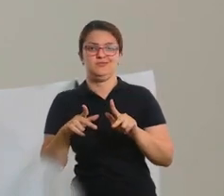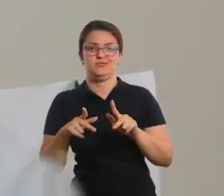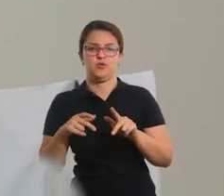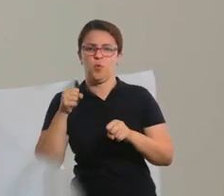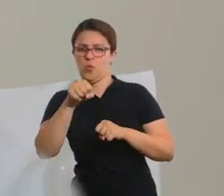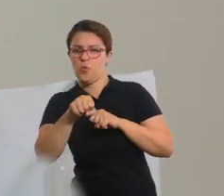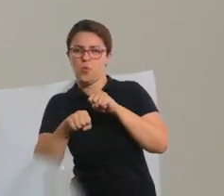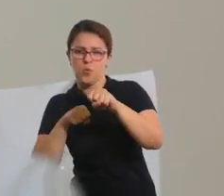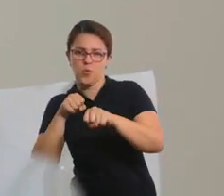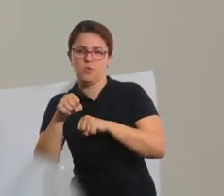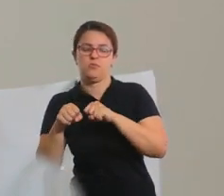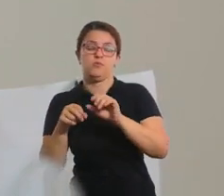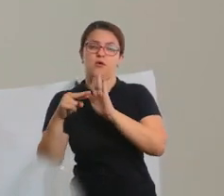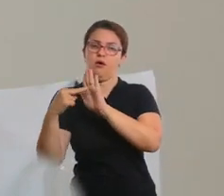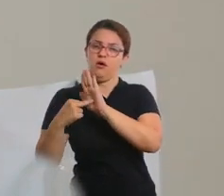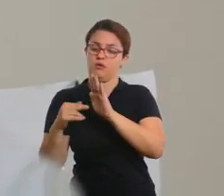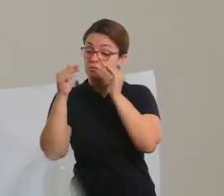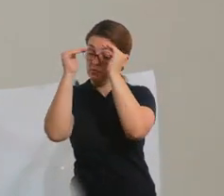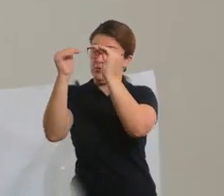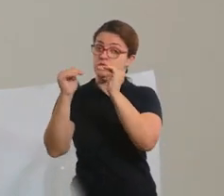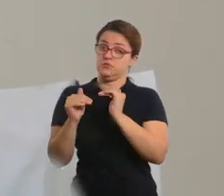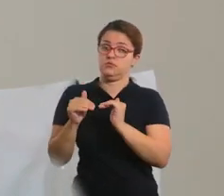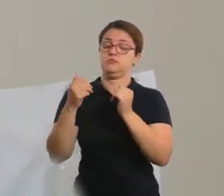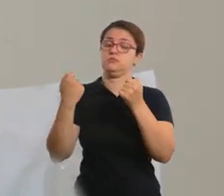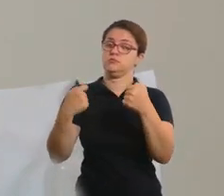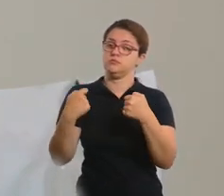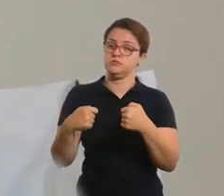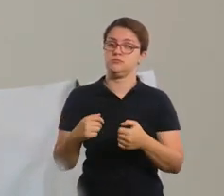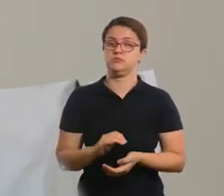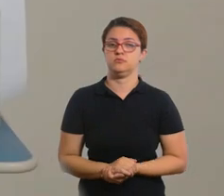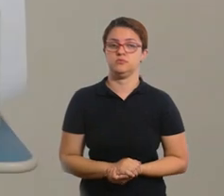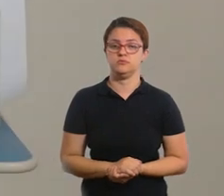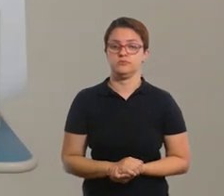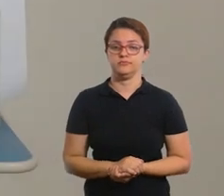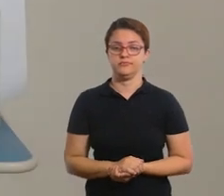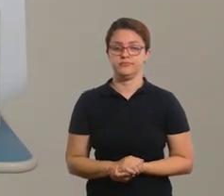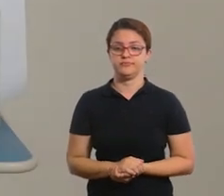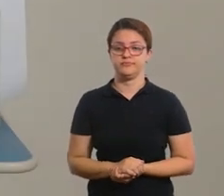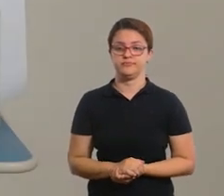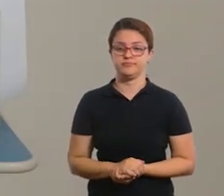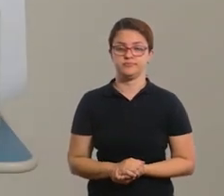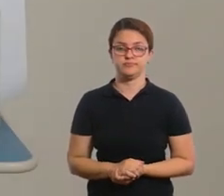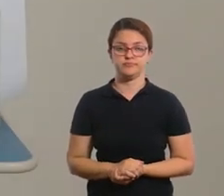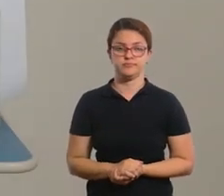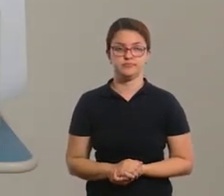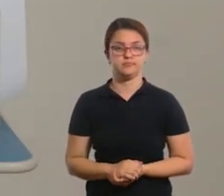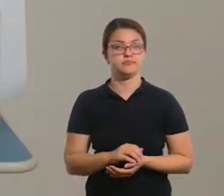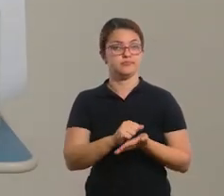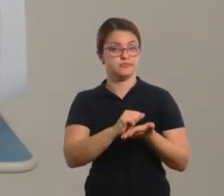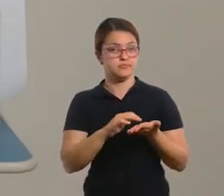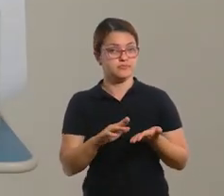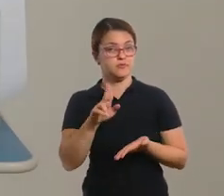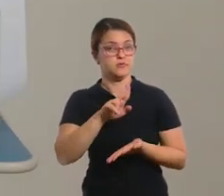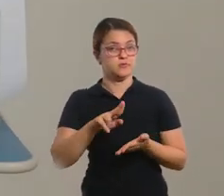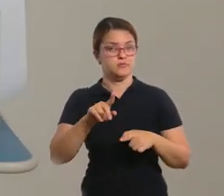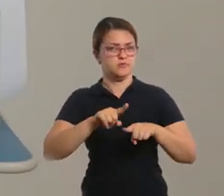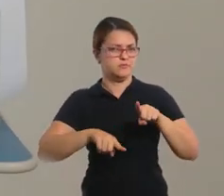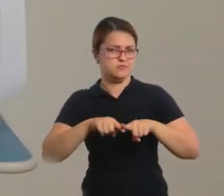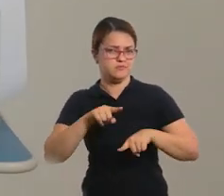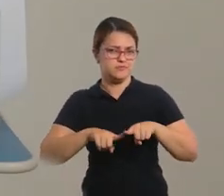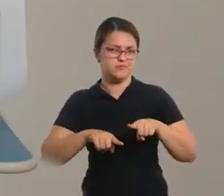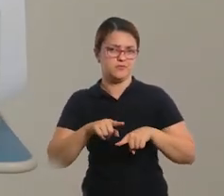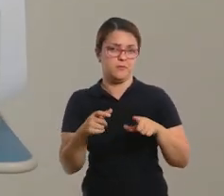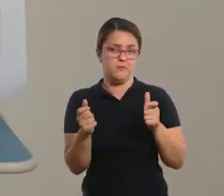lutas tem. Tem técnicas, tem golpes que precisam ser respeitados, tá bom? Bom, para essa atividade, vocês vão precisar de alguns